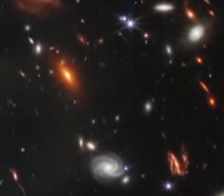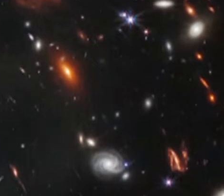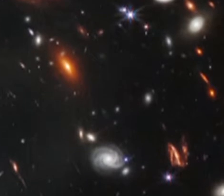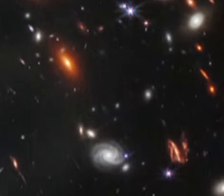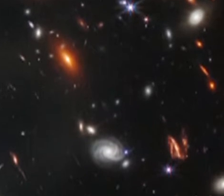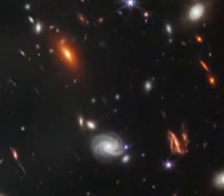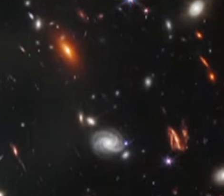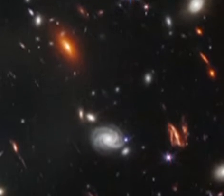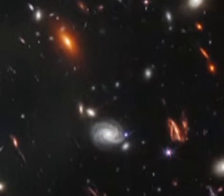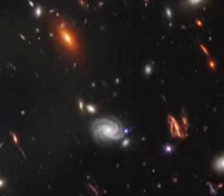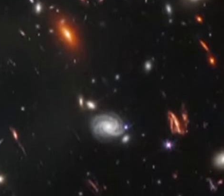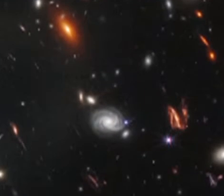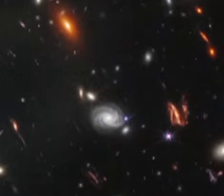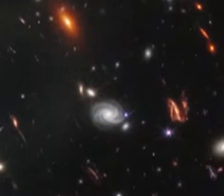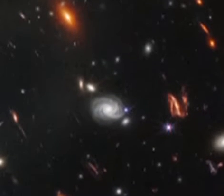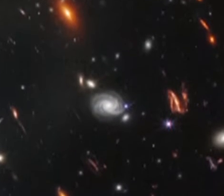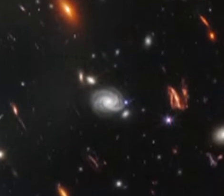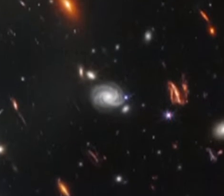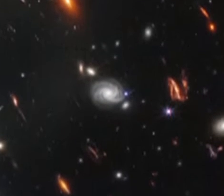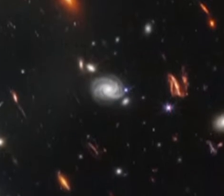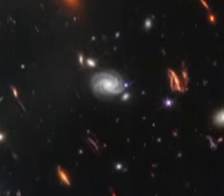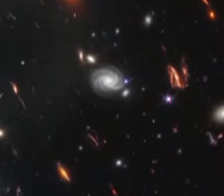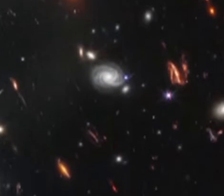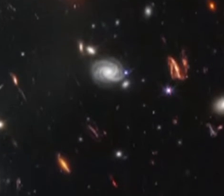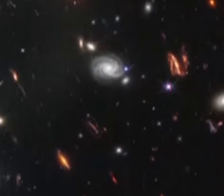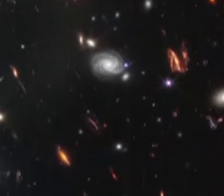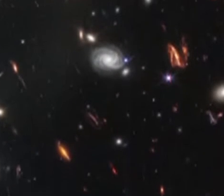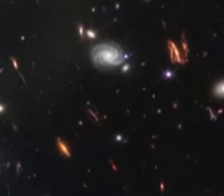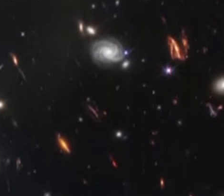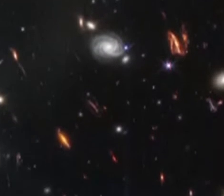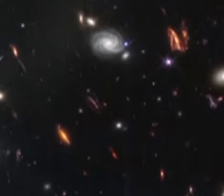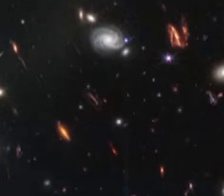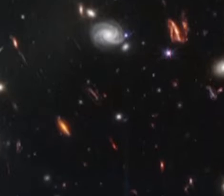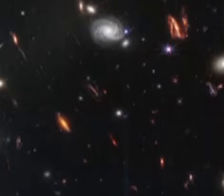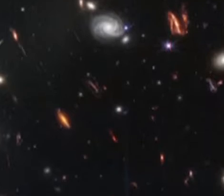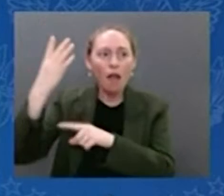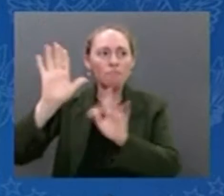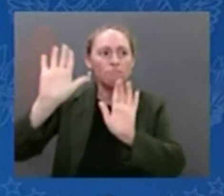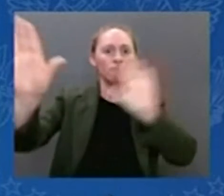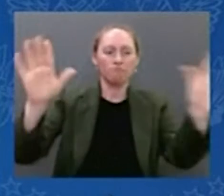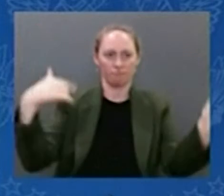Bang e apresenta objetos de pouca luminosidade que nunca haviam sido observados.